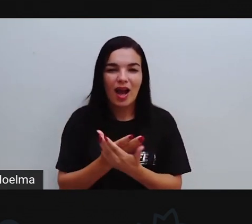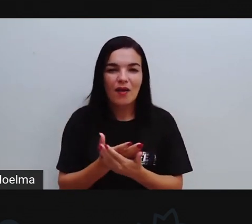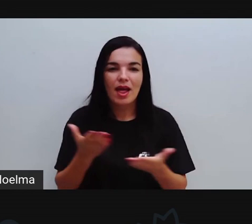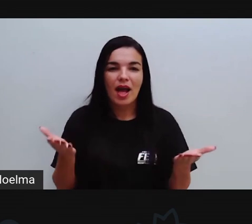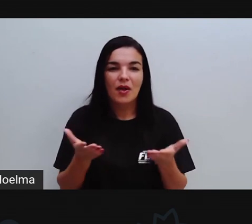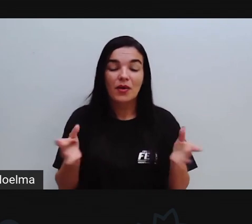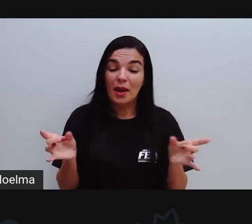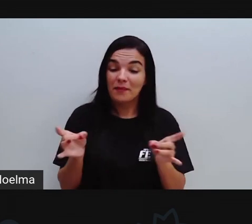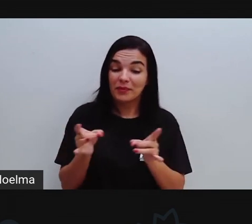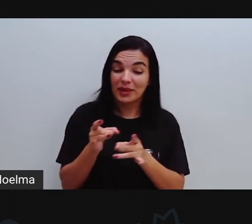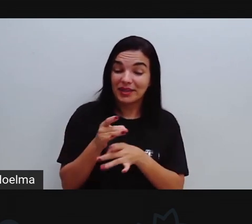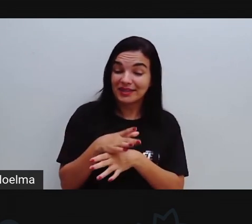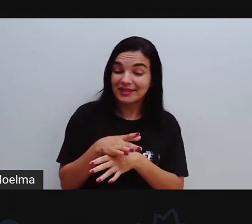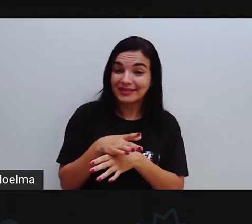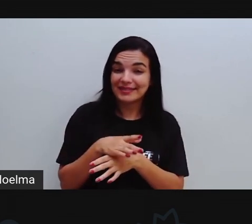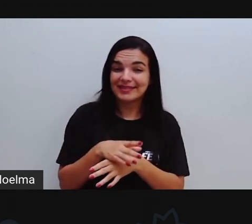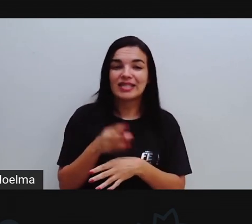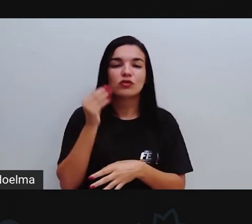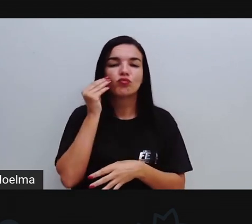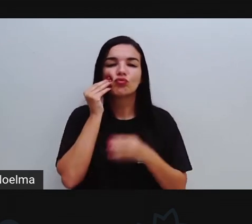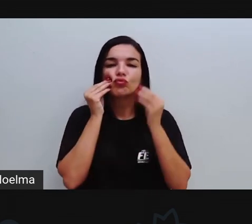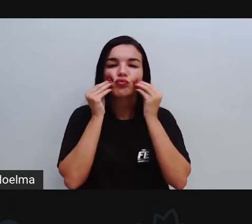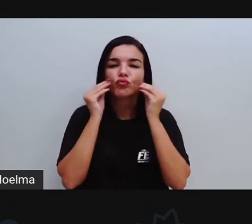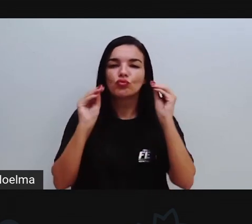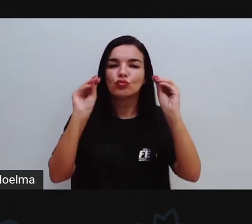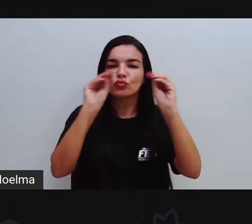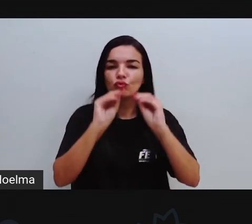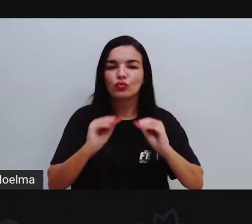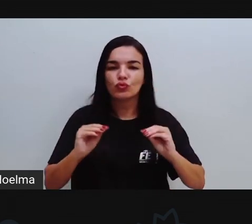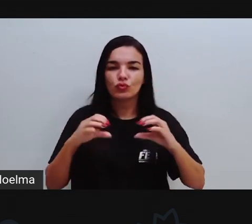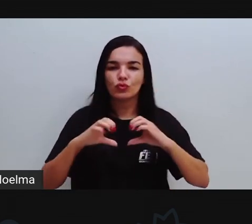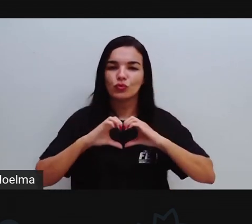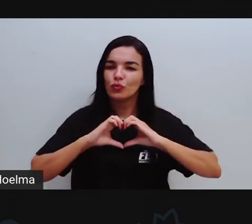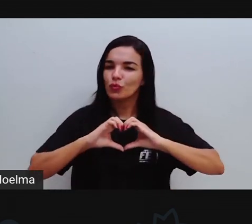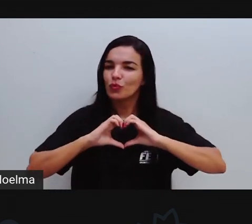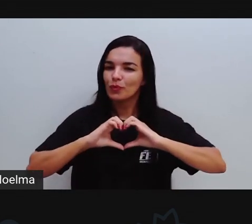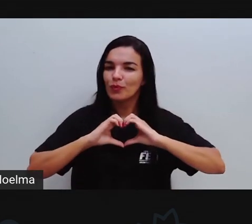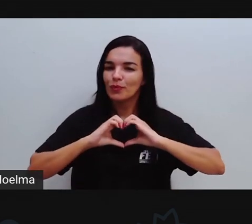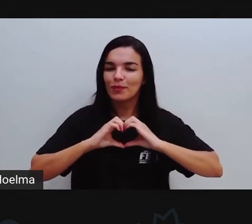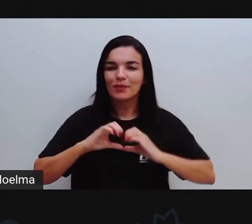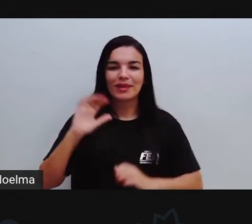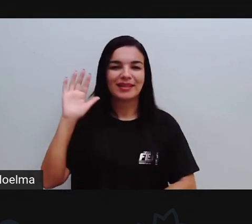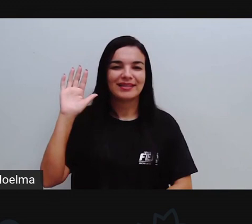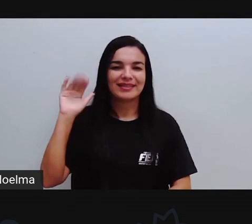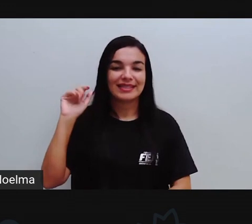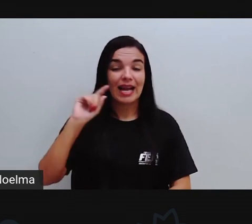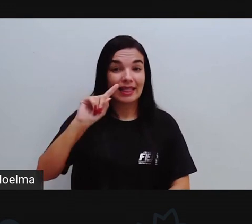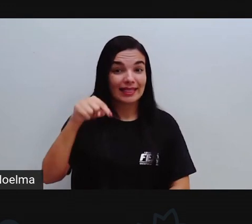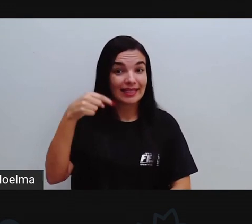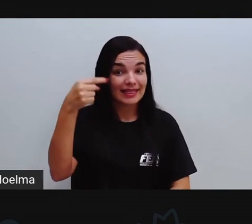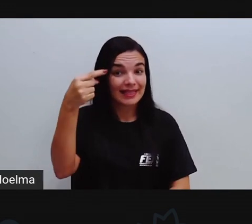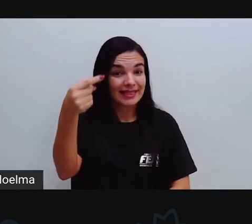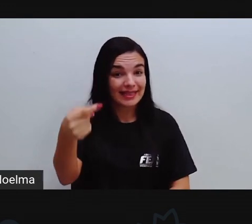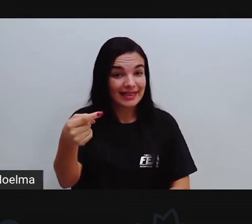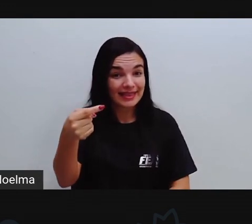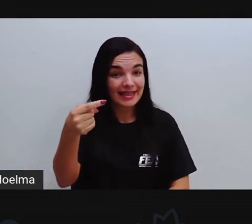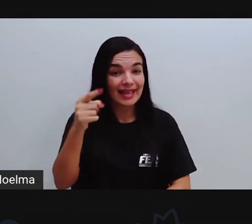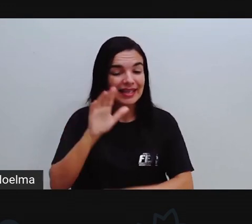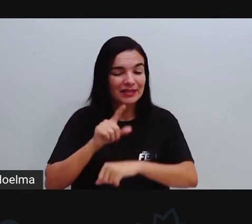A gente vai ficando por aqui. Um beijo no coração de cada um de vocês. E a gente se encontra